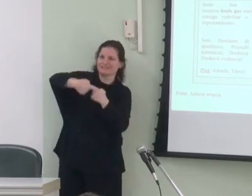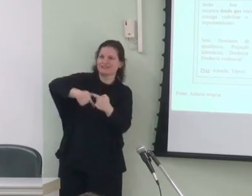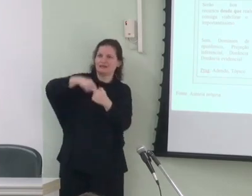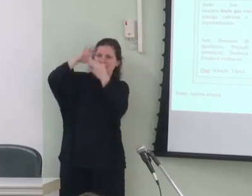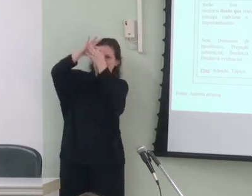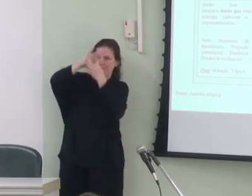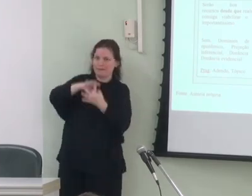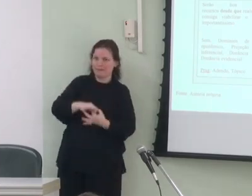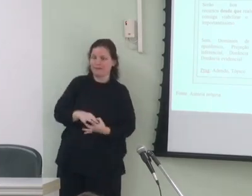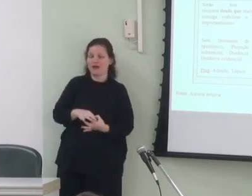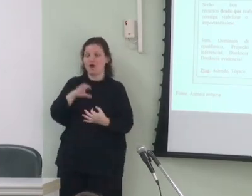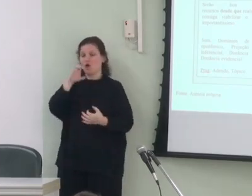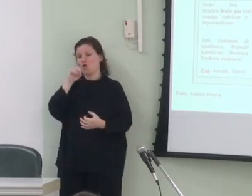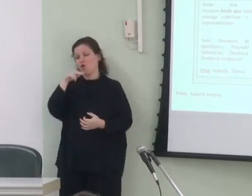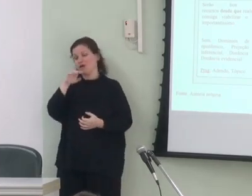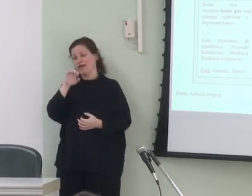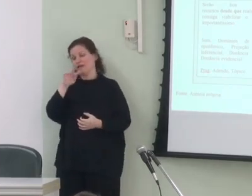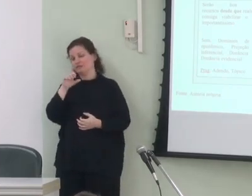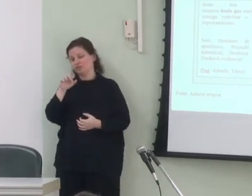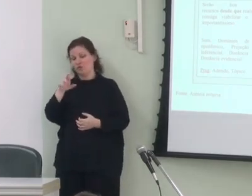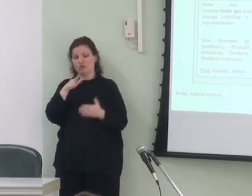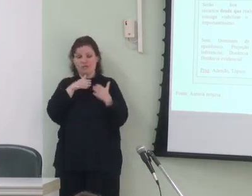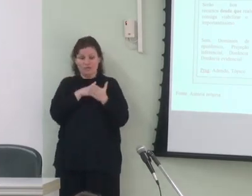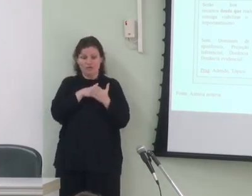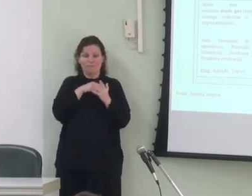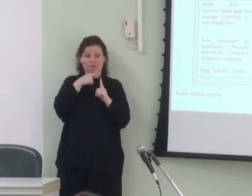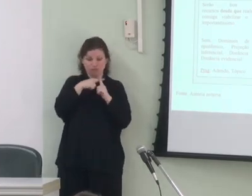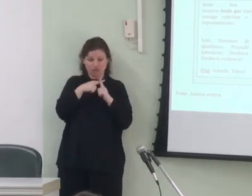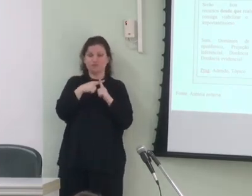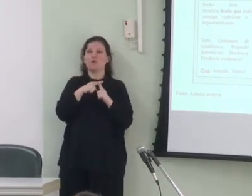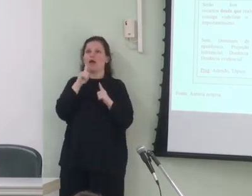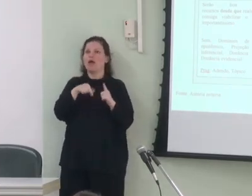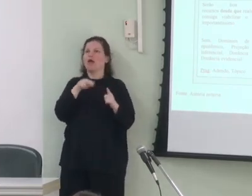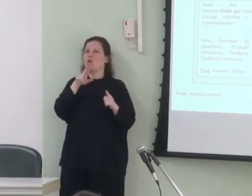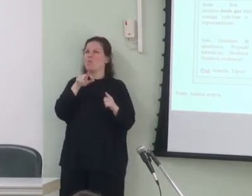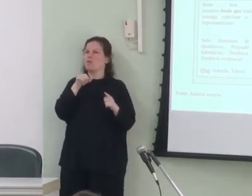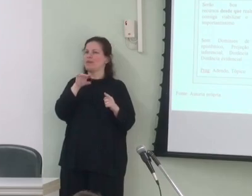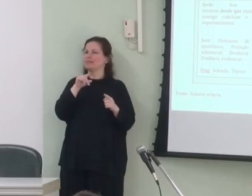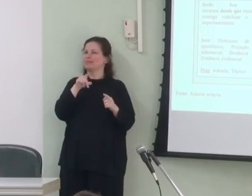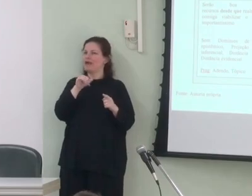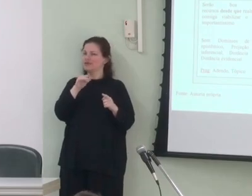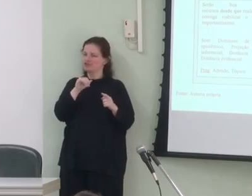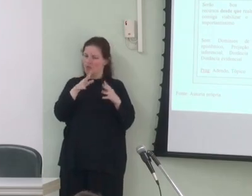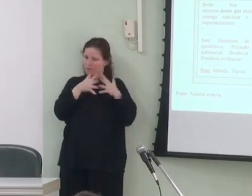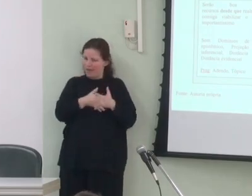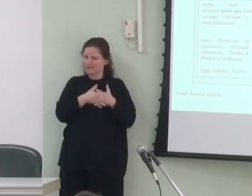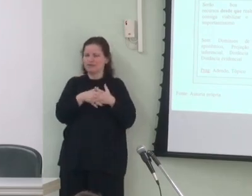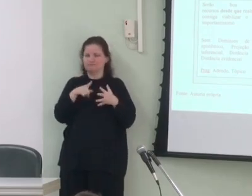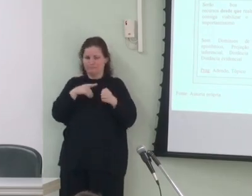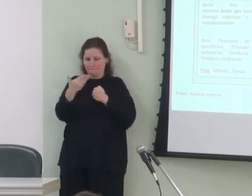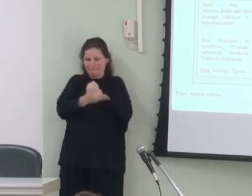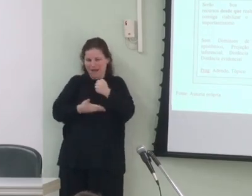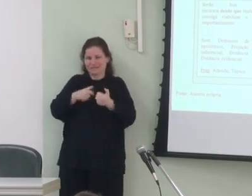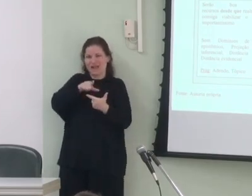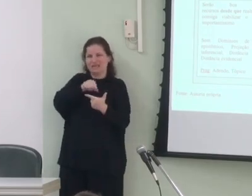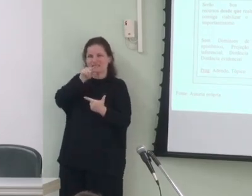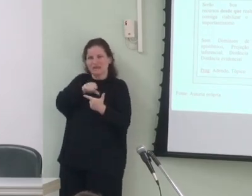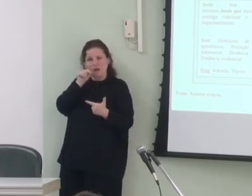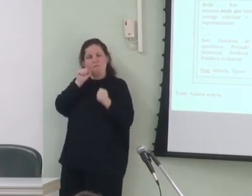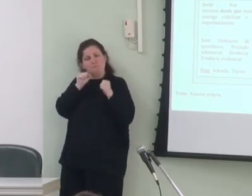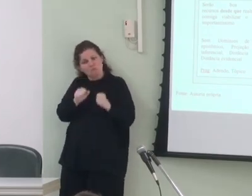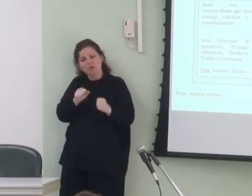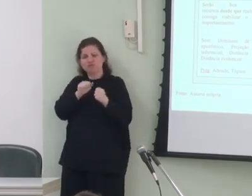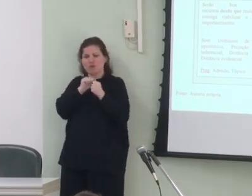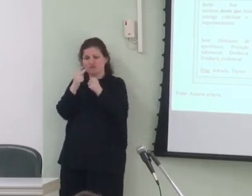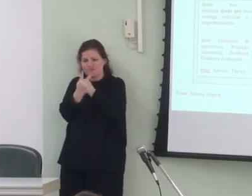os conectores restritivos positivos constituem unidades complexas formadas a partir de uma base lexical que pode ser um